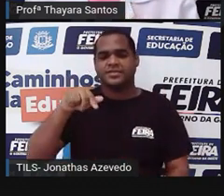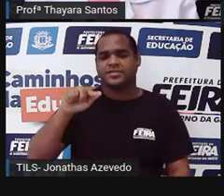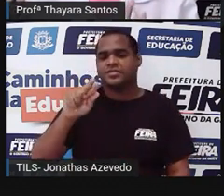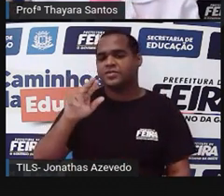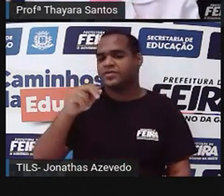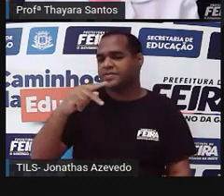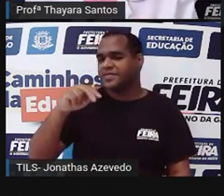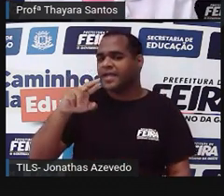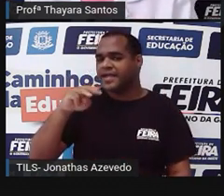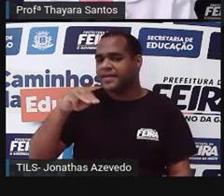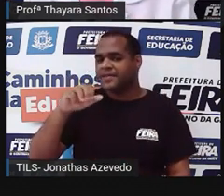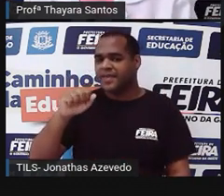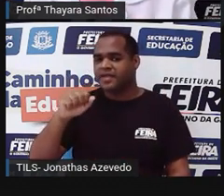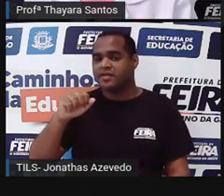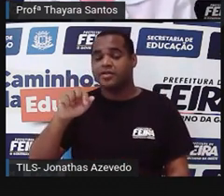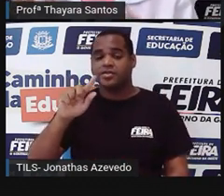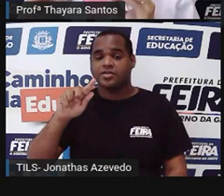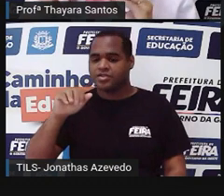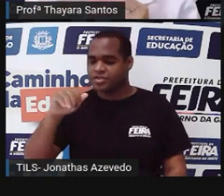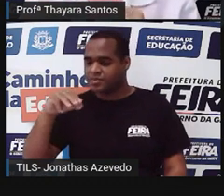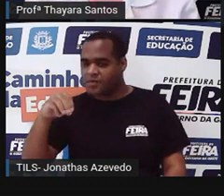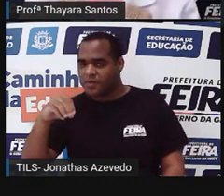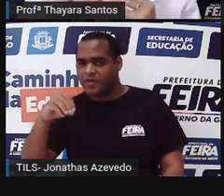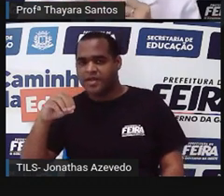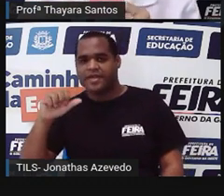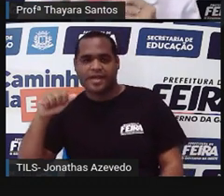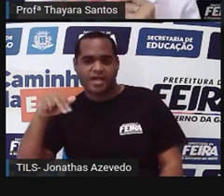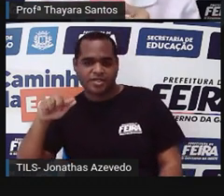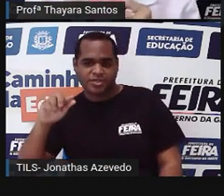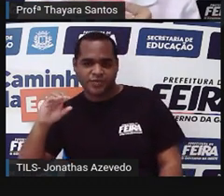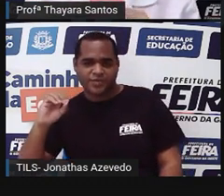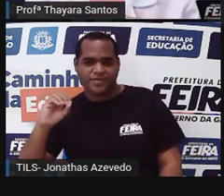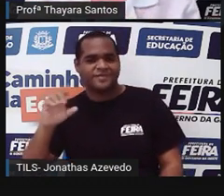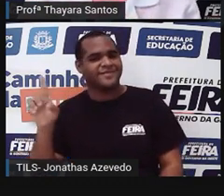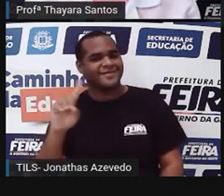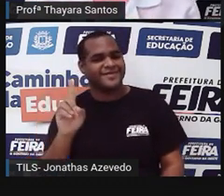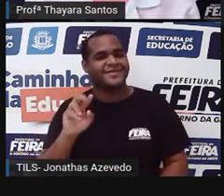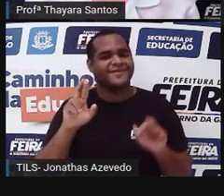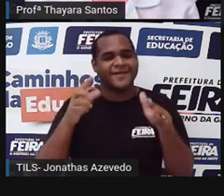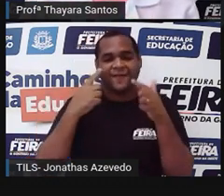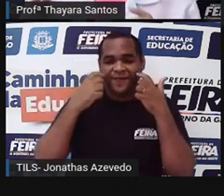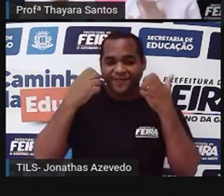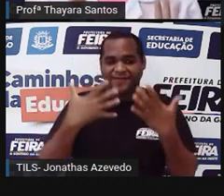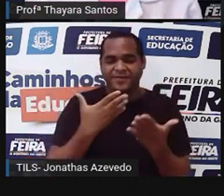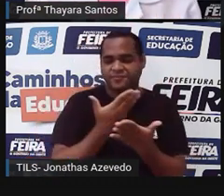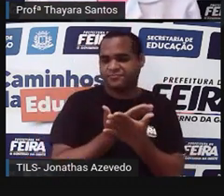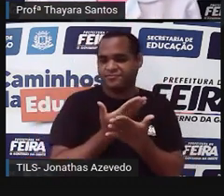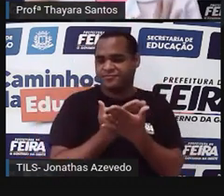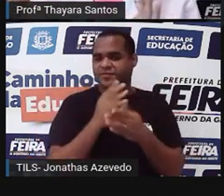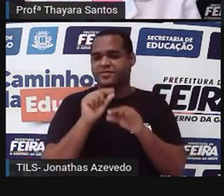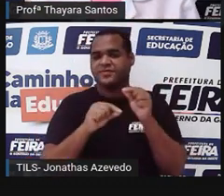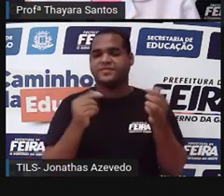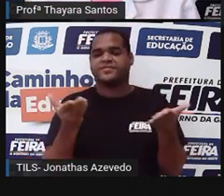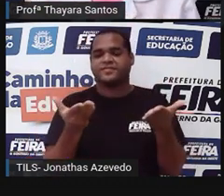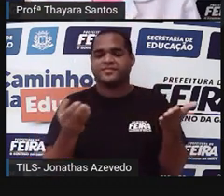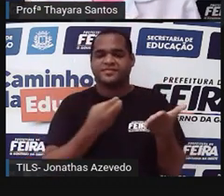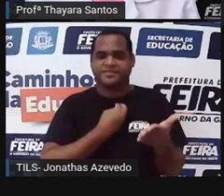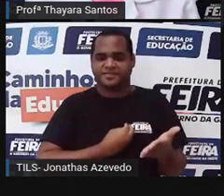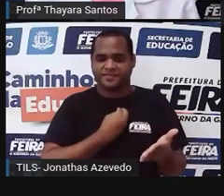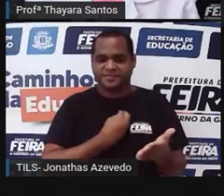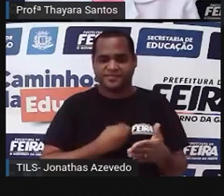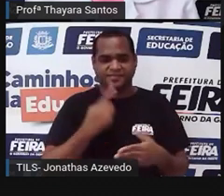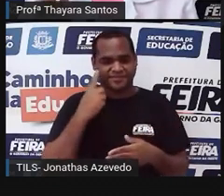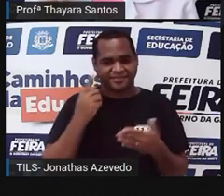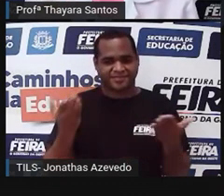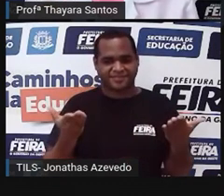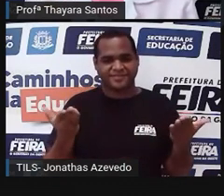ainda sobre gimnospermas e angiospermas, não. Vamos falar sobre as plantas que a gente vai estudar hoje, que as briófitas e as pteridófitas.